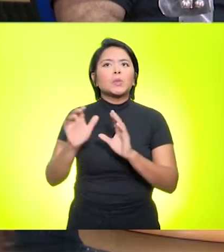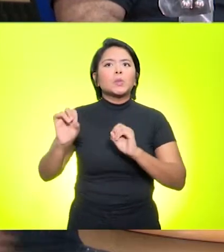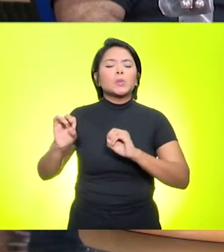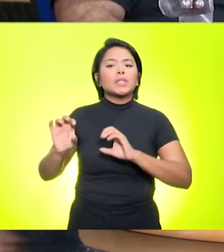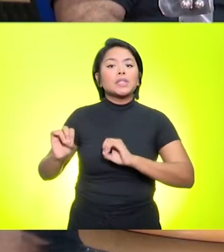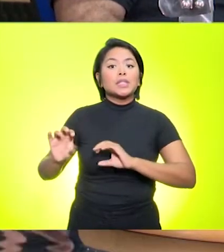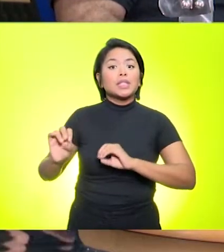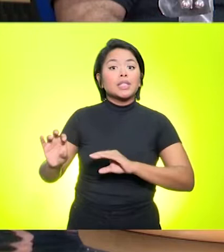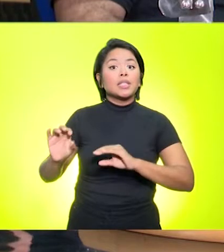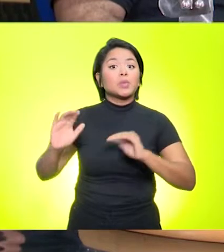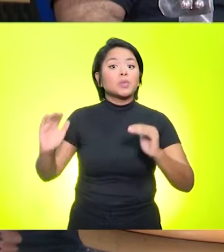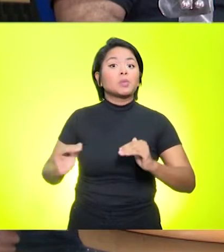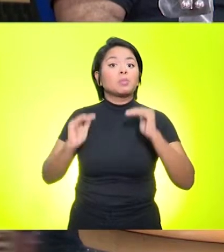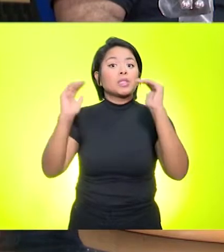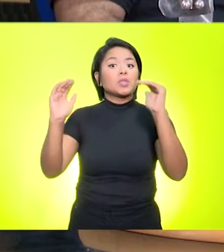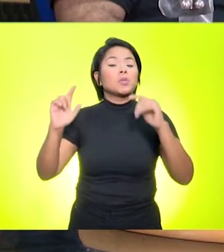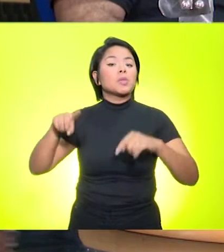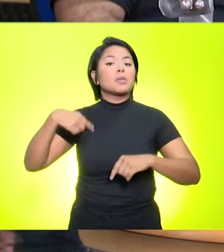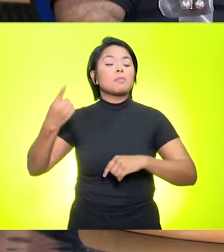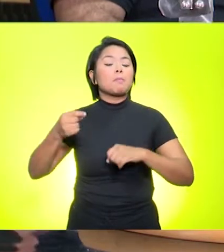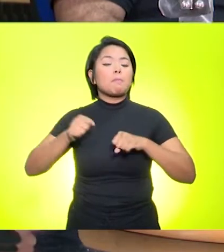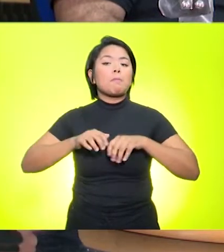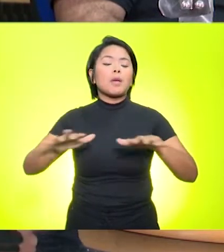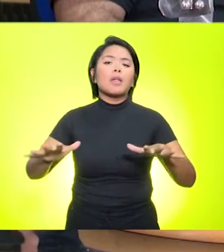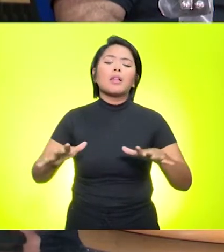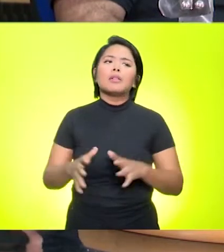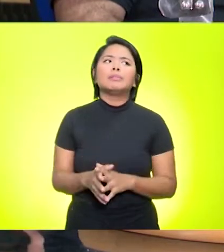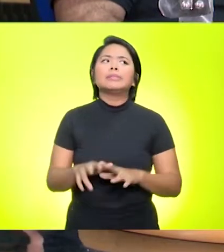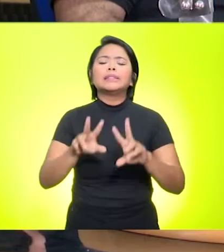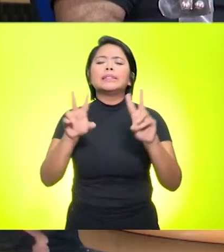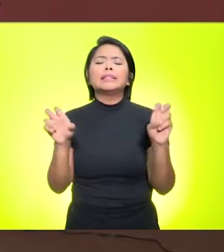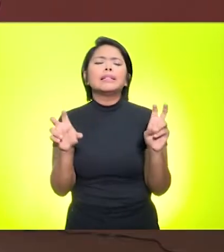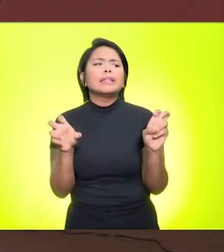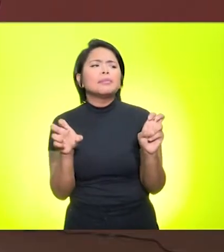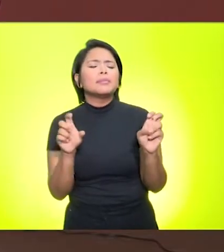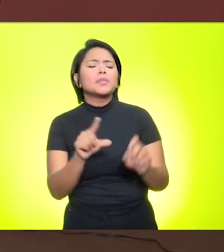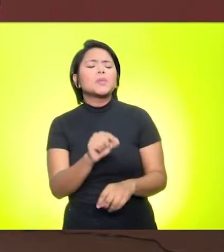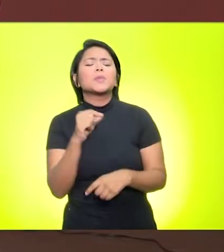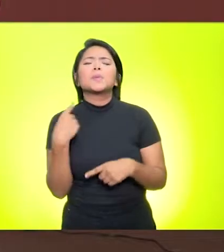superior no mundo pós-pandemia. Por que a universidade escolheu esse tema?